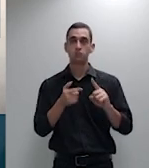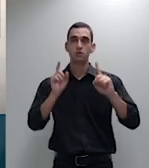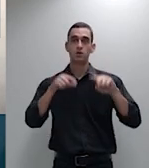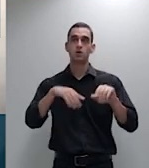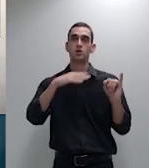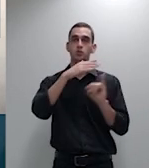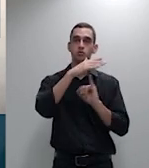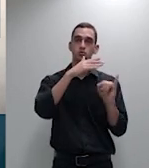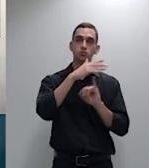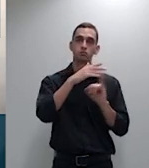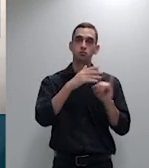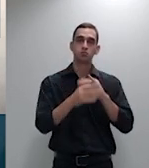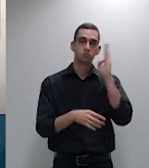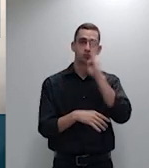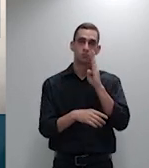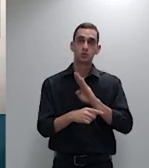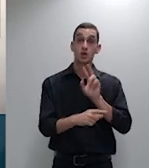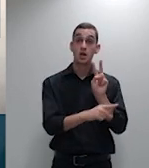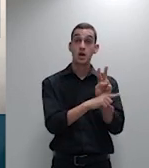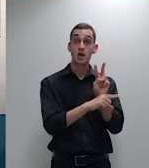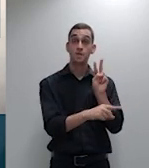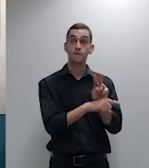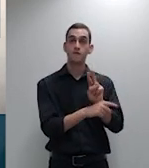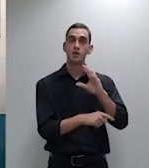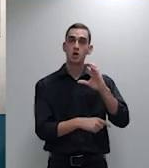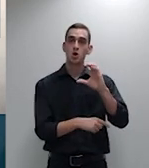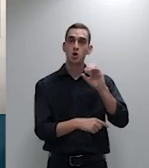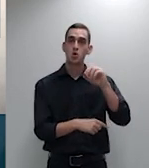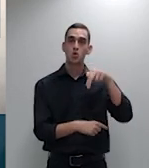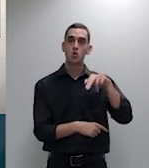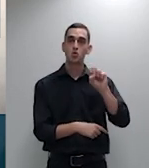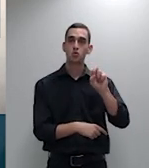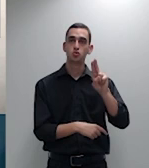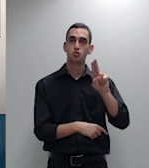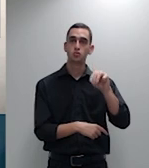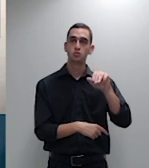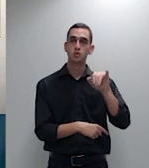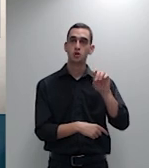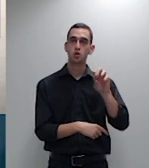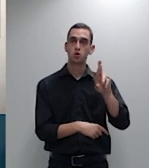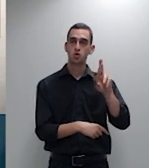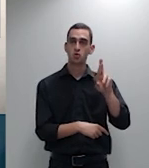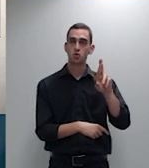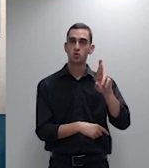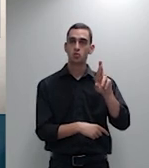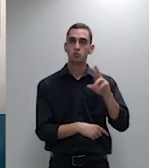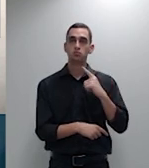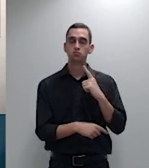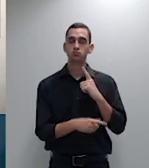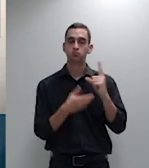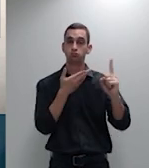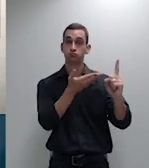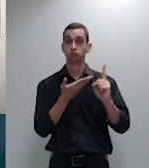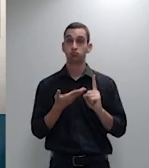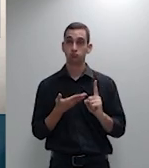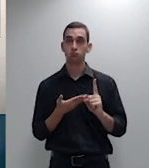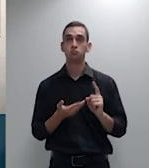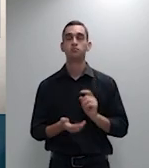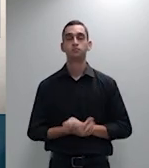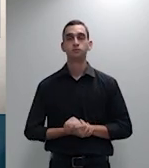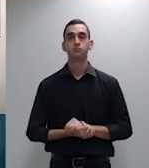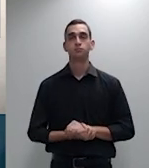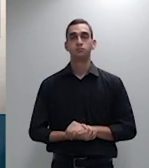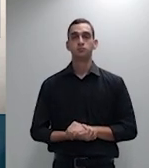Consumidor no recurso especial 1 milhão 873 mil 377 com a palavra do doutor